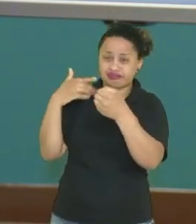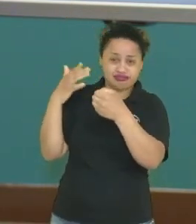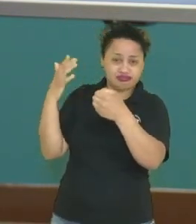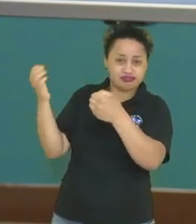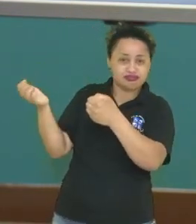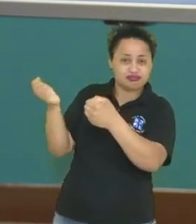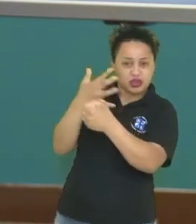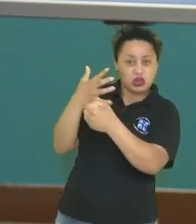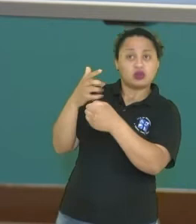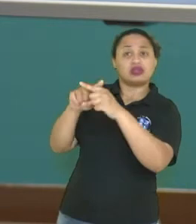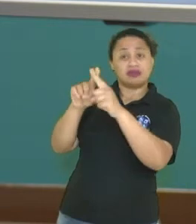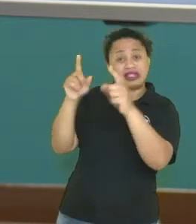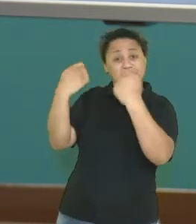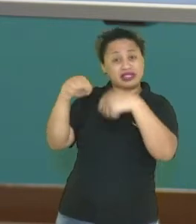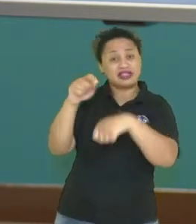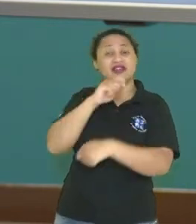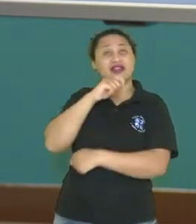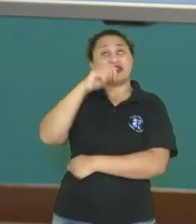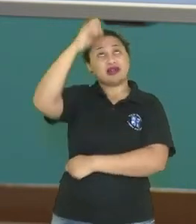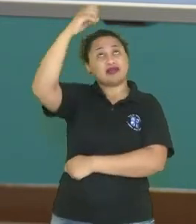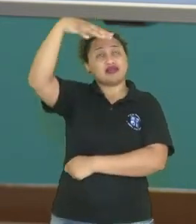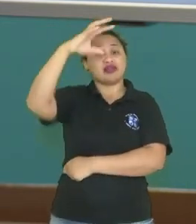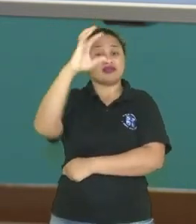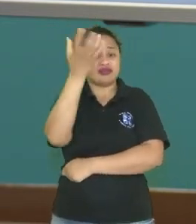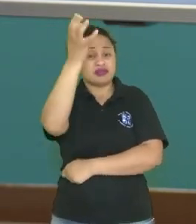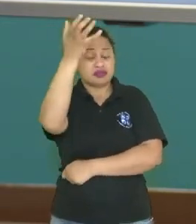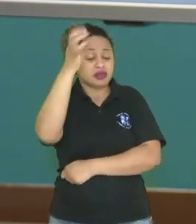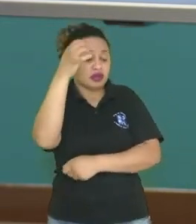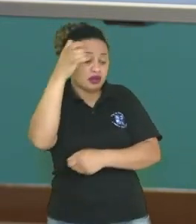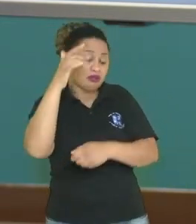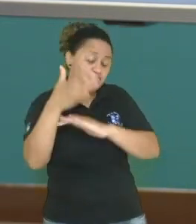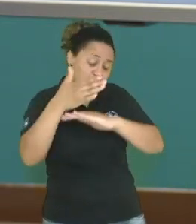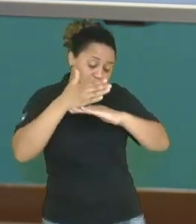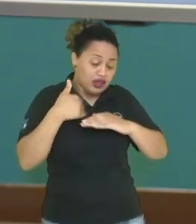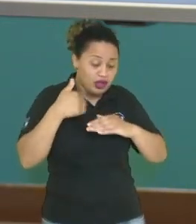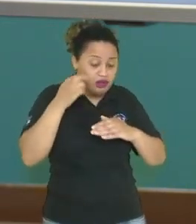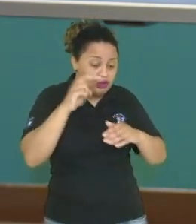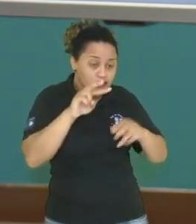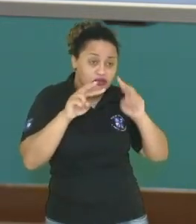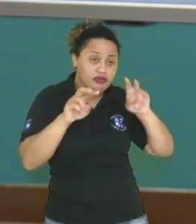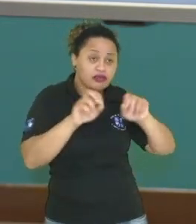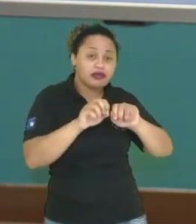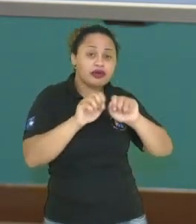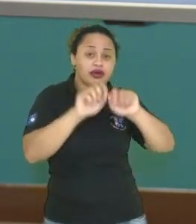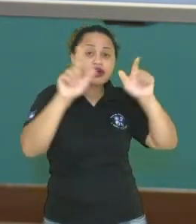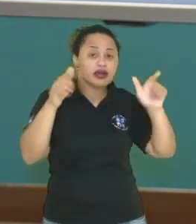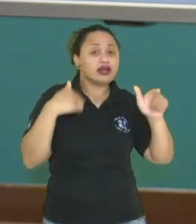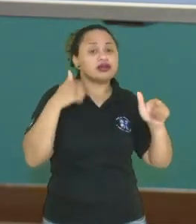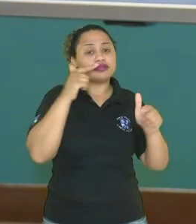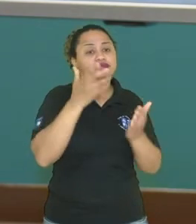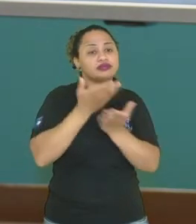Enfim, a gente usa energia elétrica constantemente todos os dias. Muito bem.